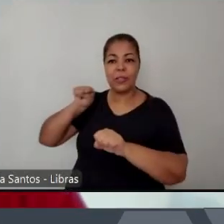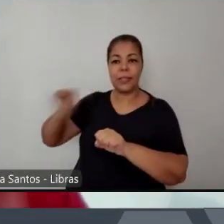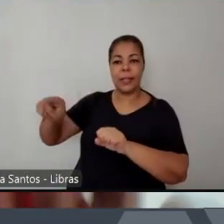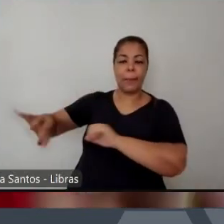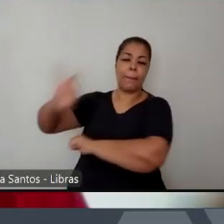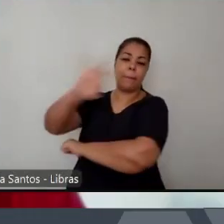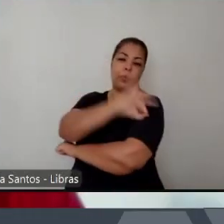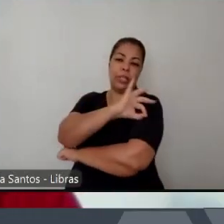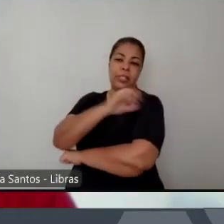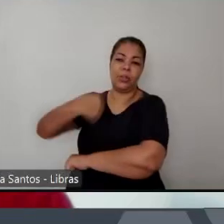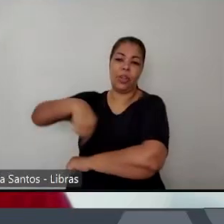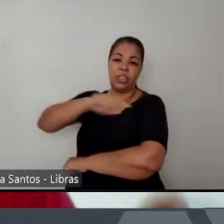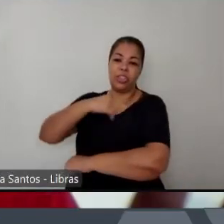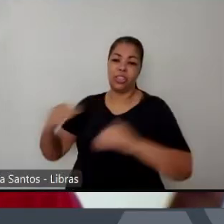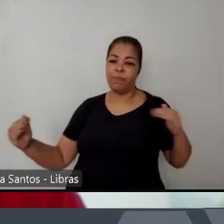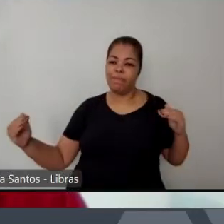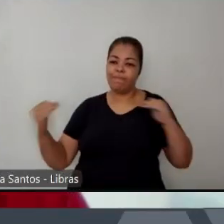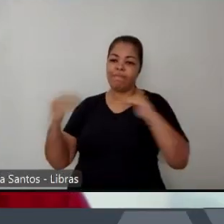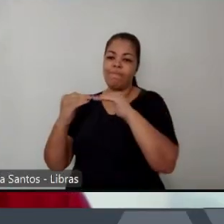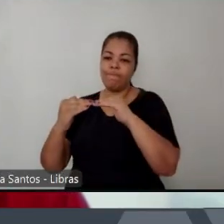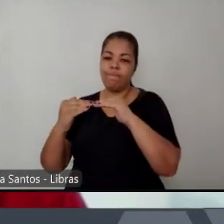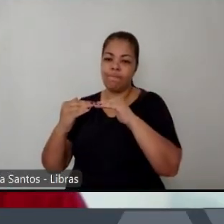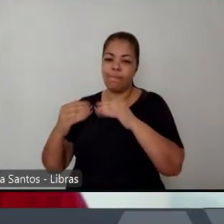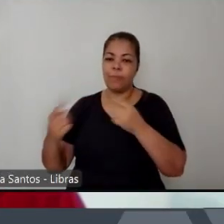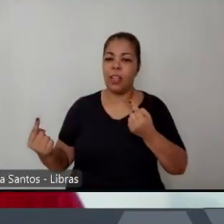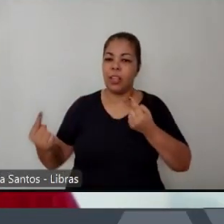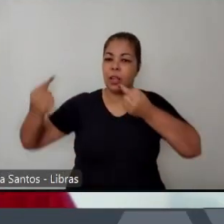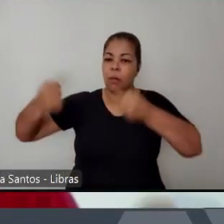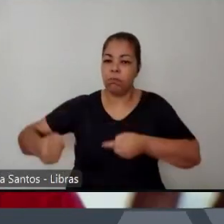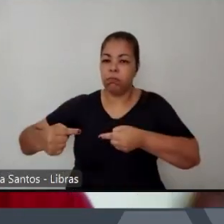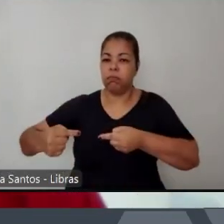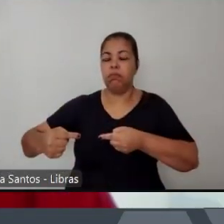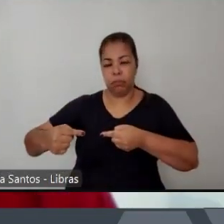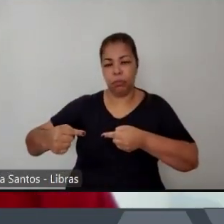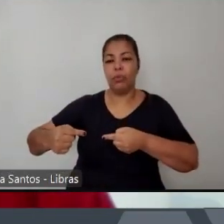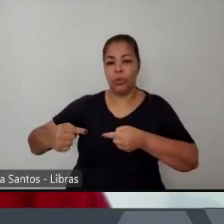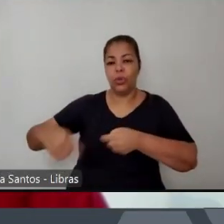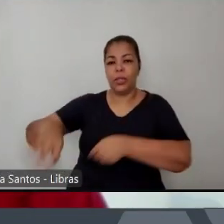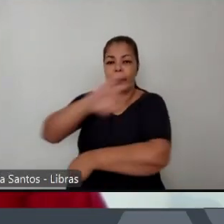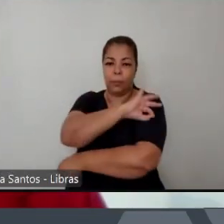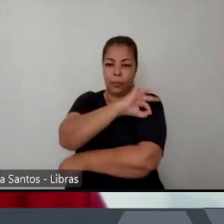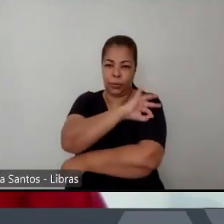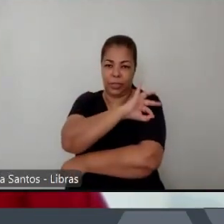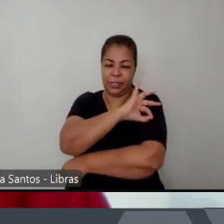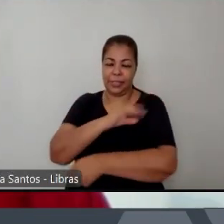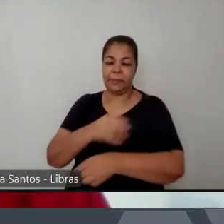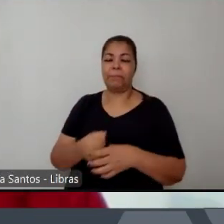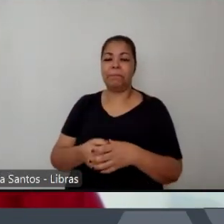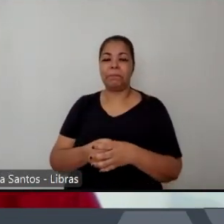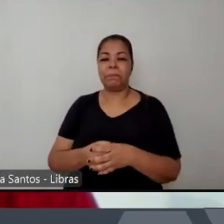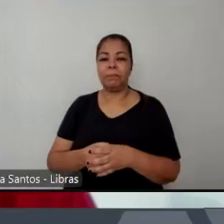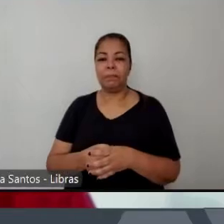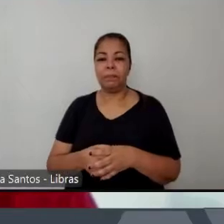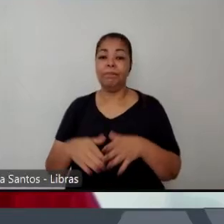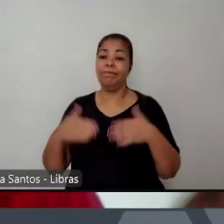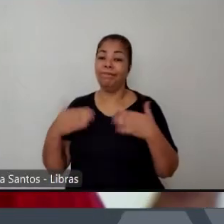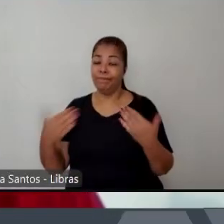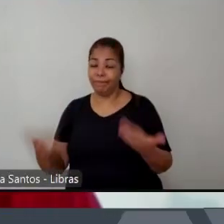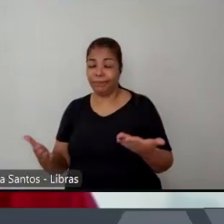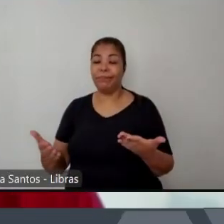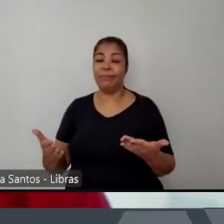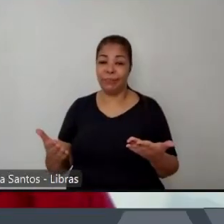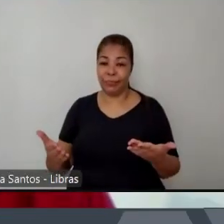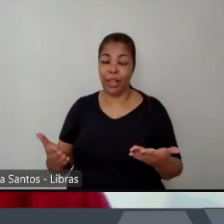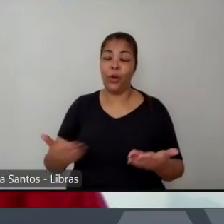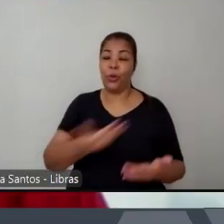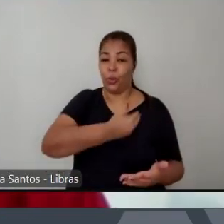então mais uma vez os nossos erros e a nossa negação a questão do Estado de Direito e